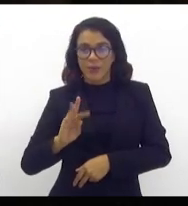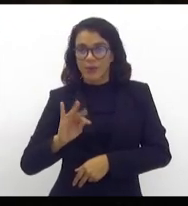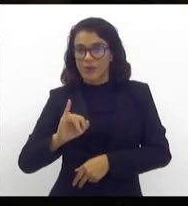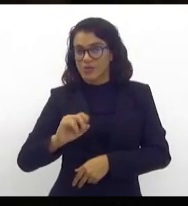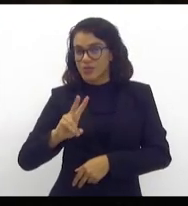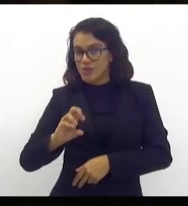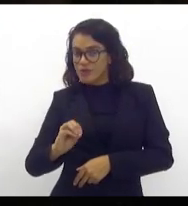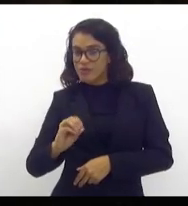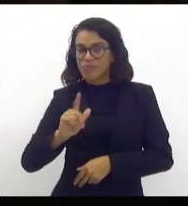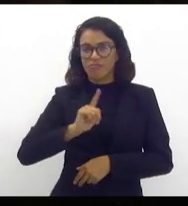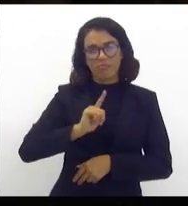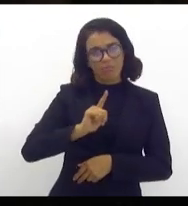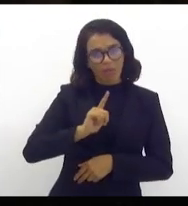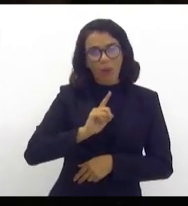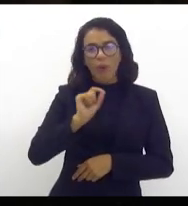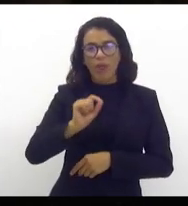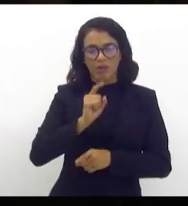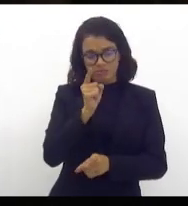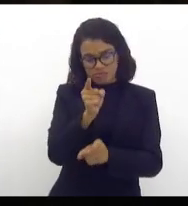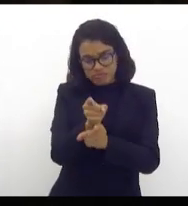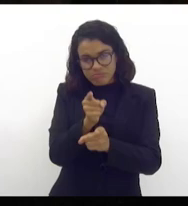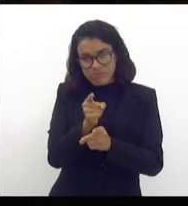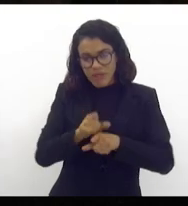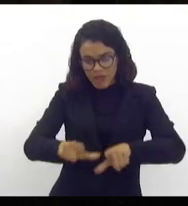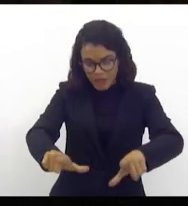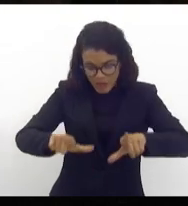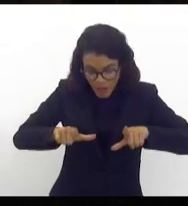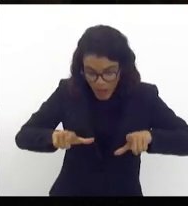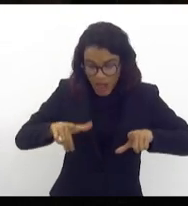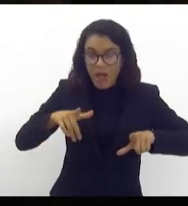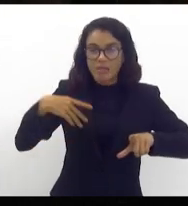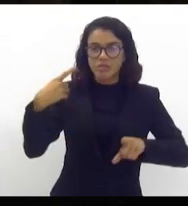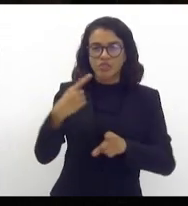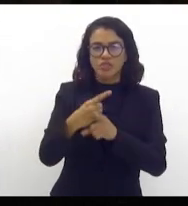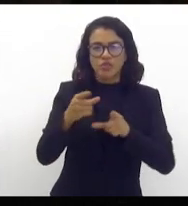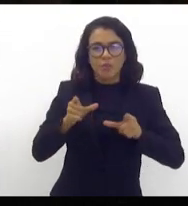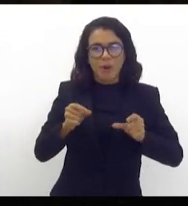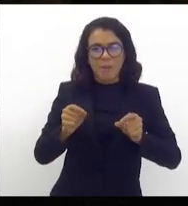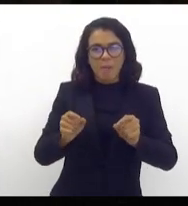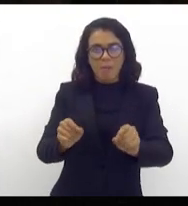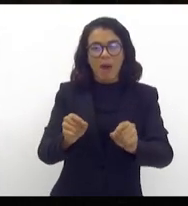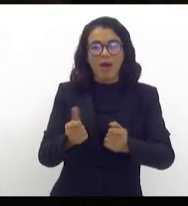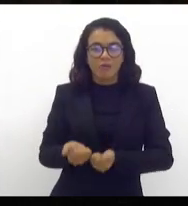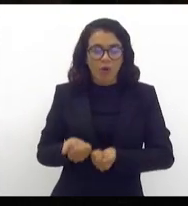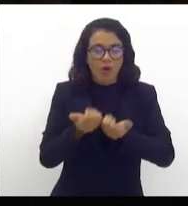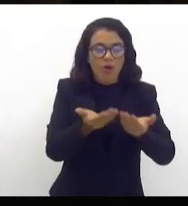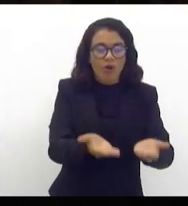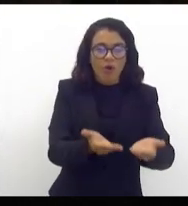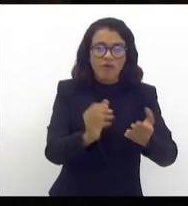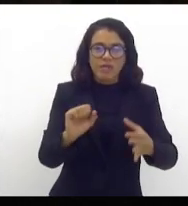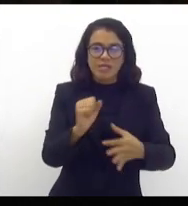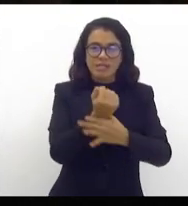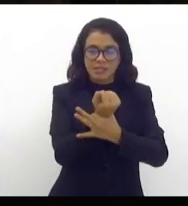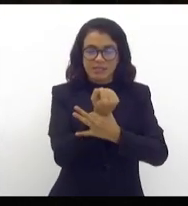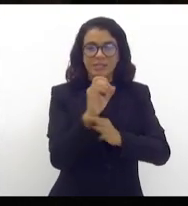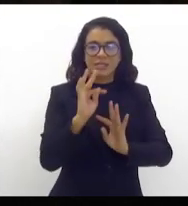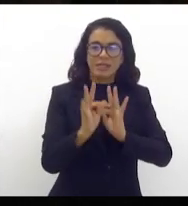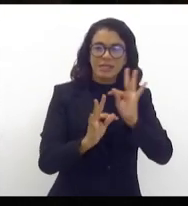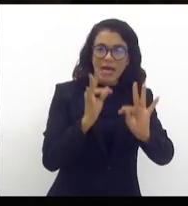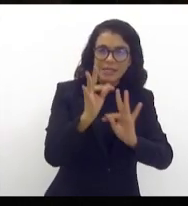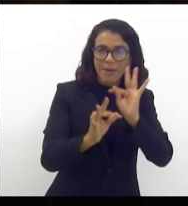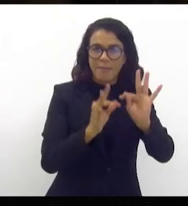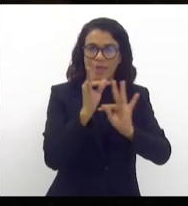quando diagnosticado, todos os tratamentos possíveis,